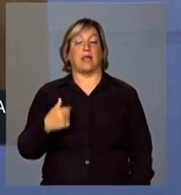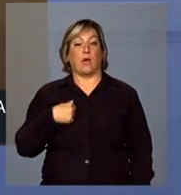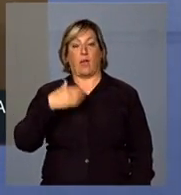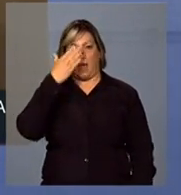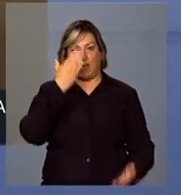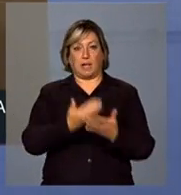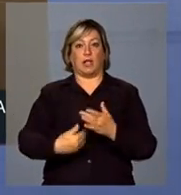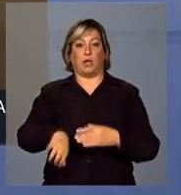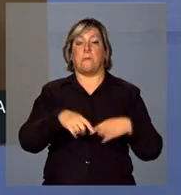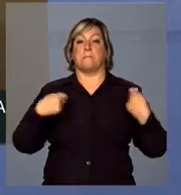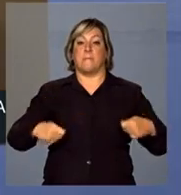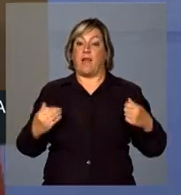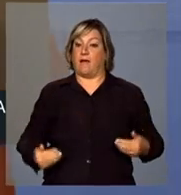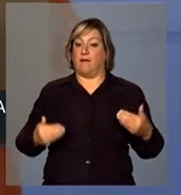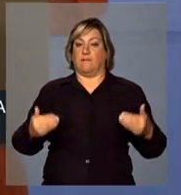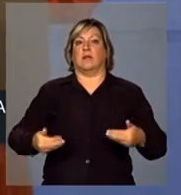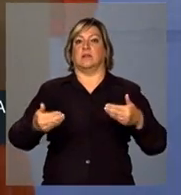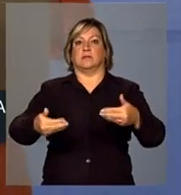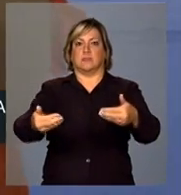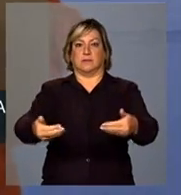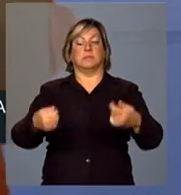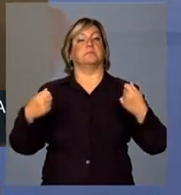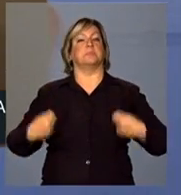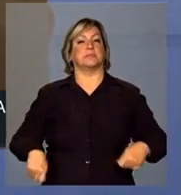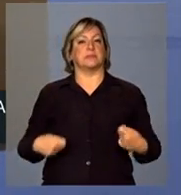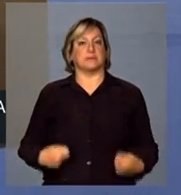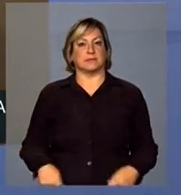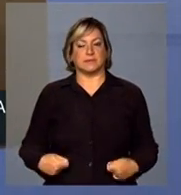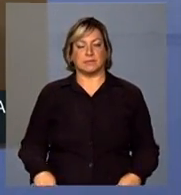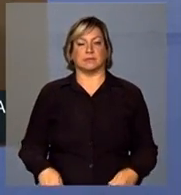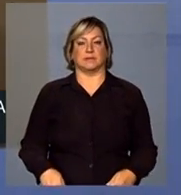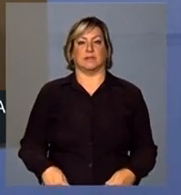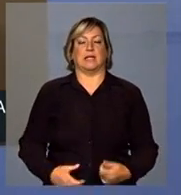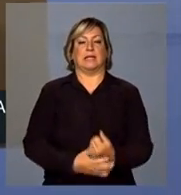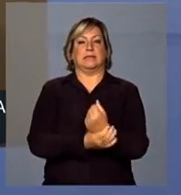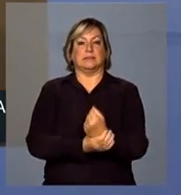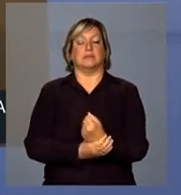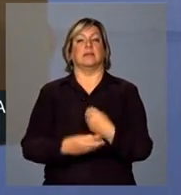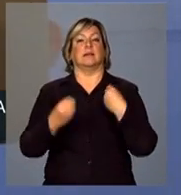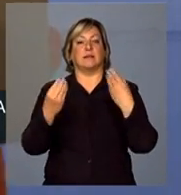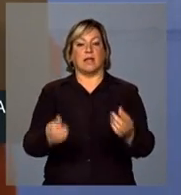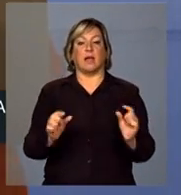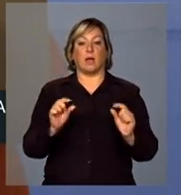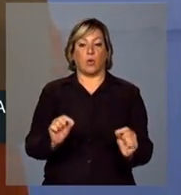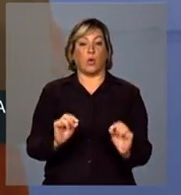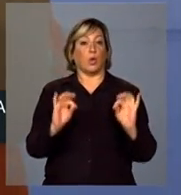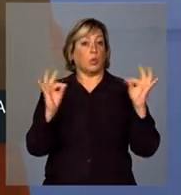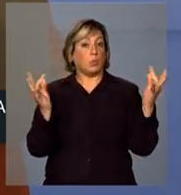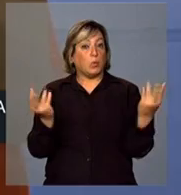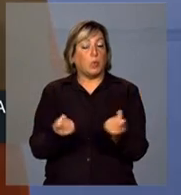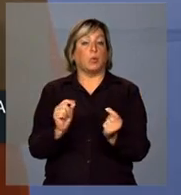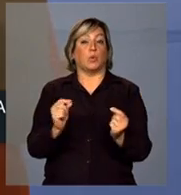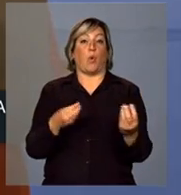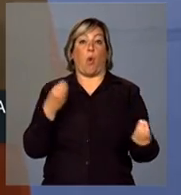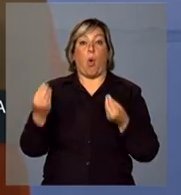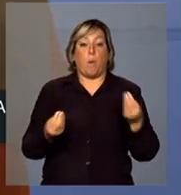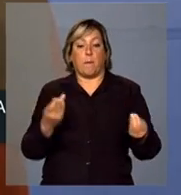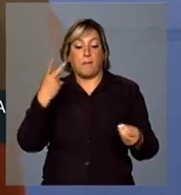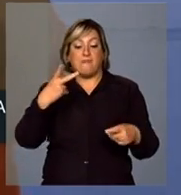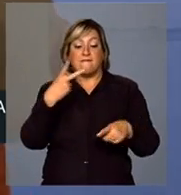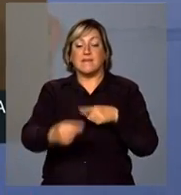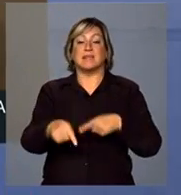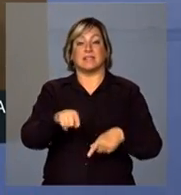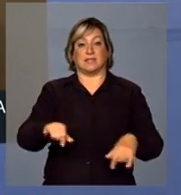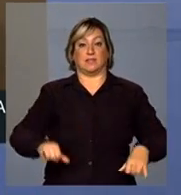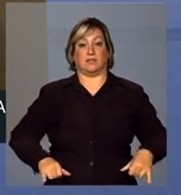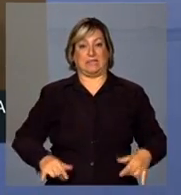de avançar. Nós temos de avançar e temos de assegurar que os mecanismos de combate à seca,